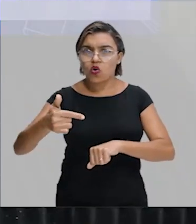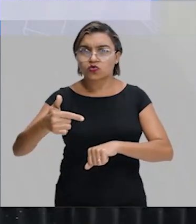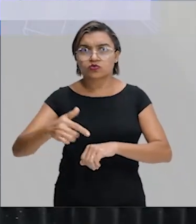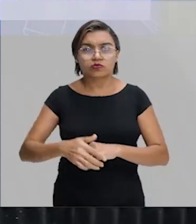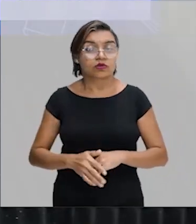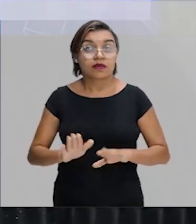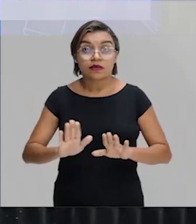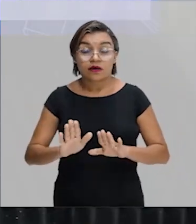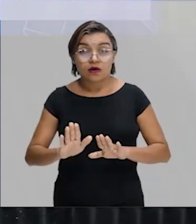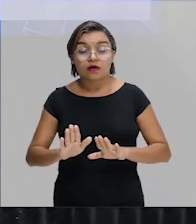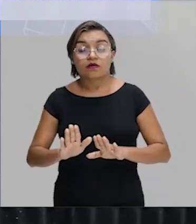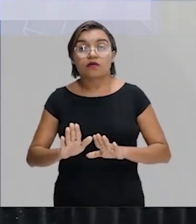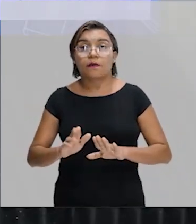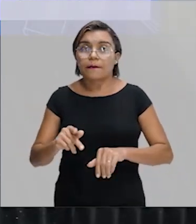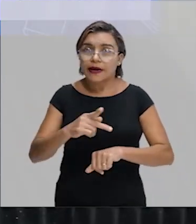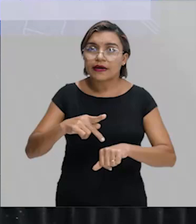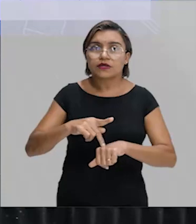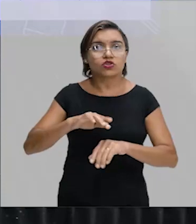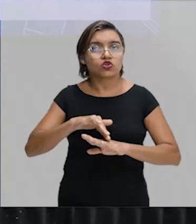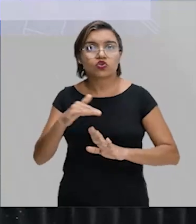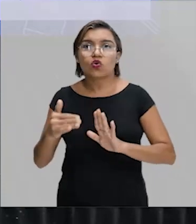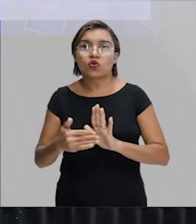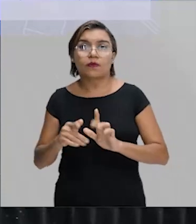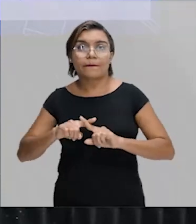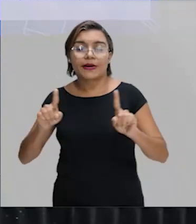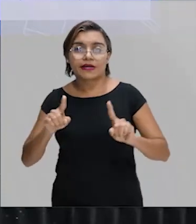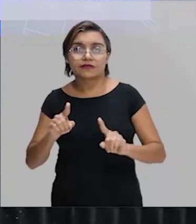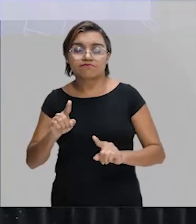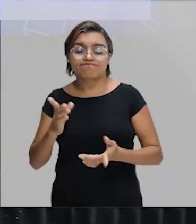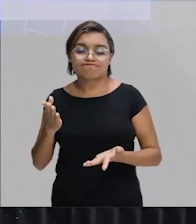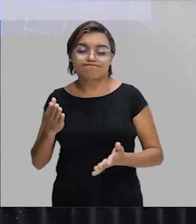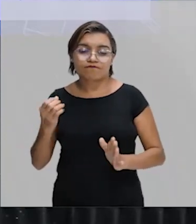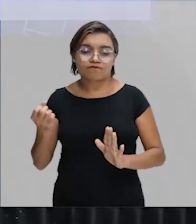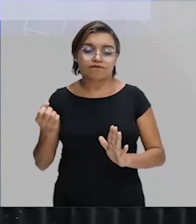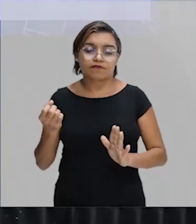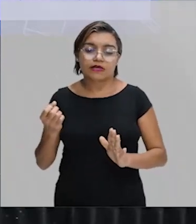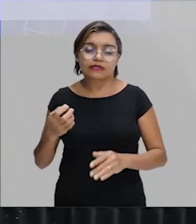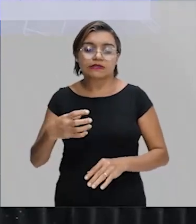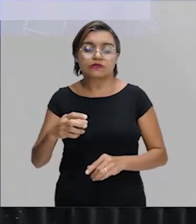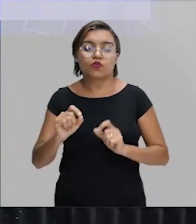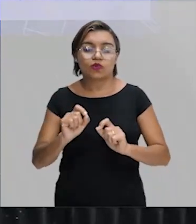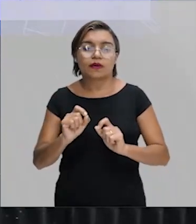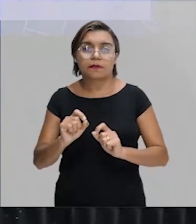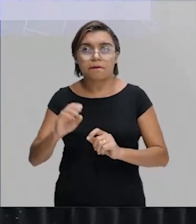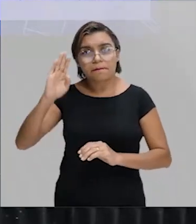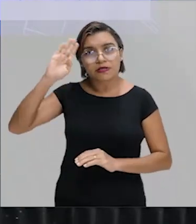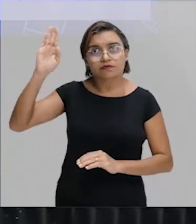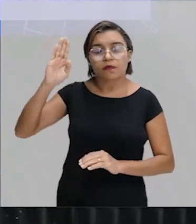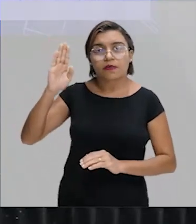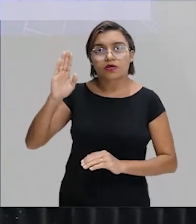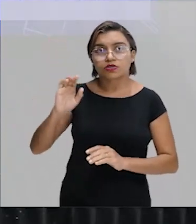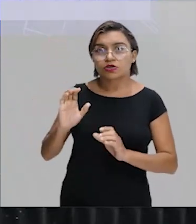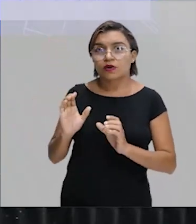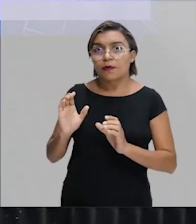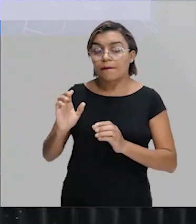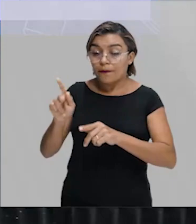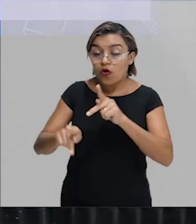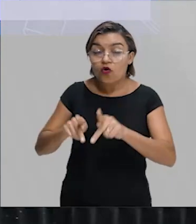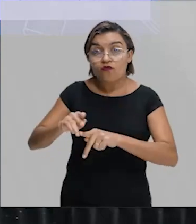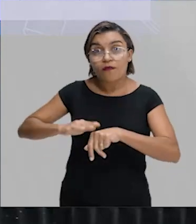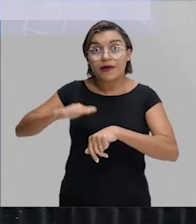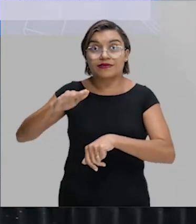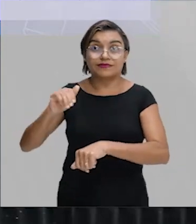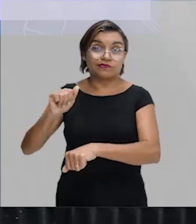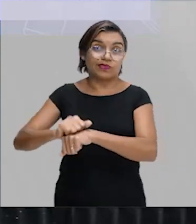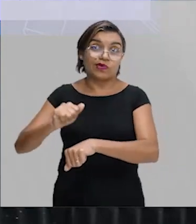Tanto países desenvolvidos. Mas vai afetar principalmente quem? Essas perdas de direitos? Principalmente as populações mais pobres.